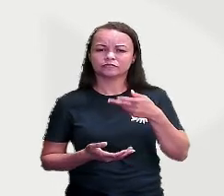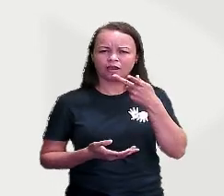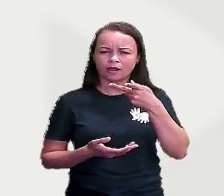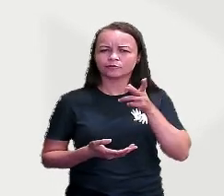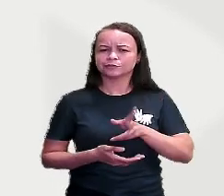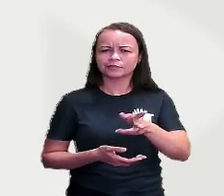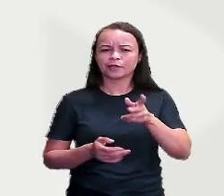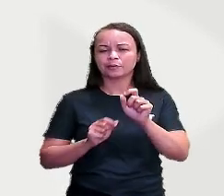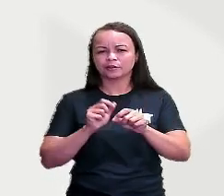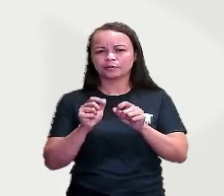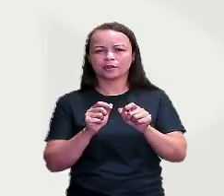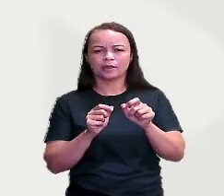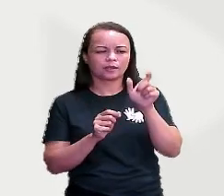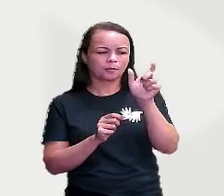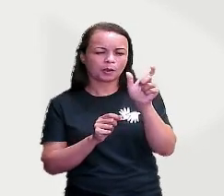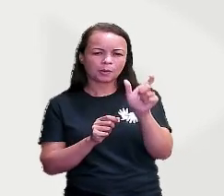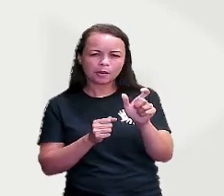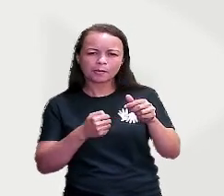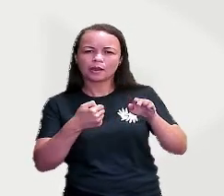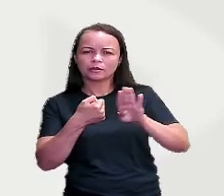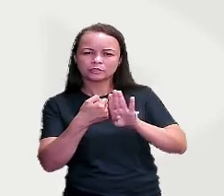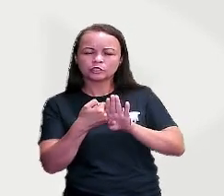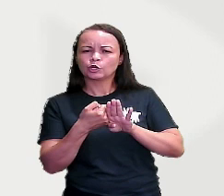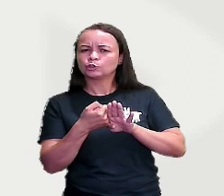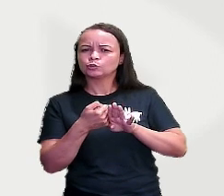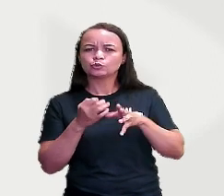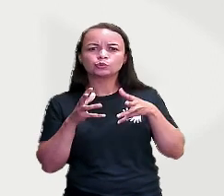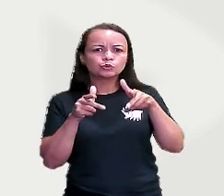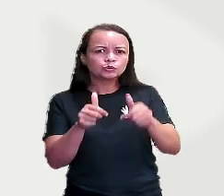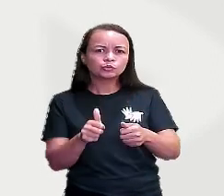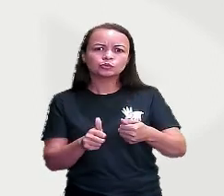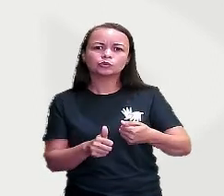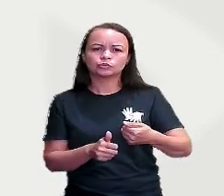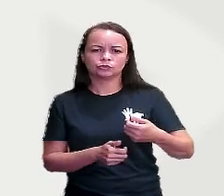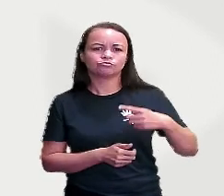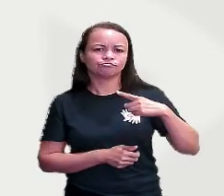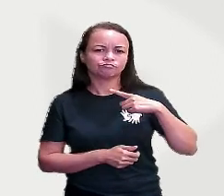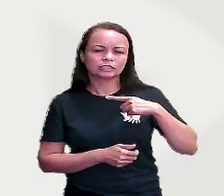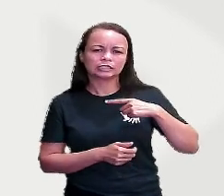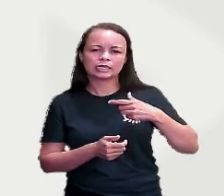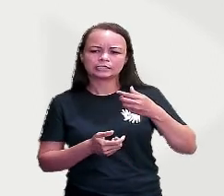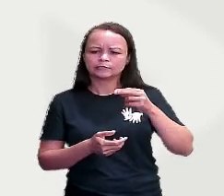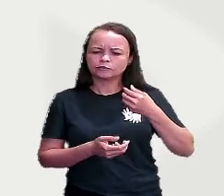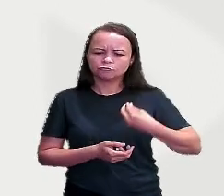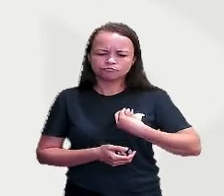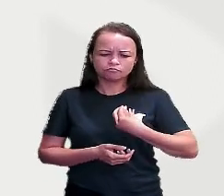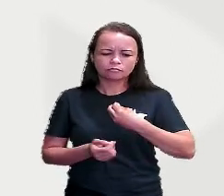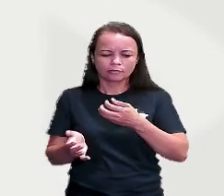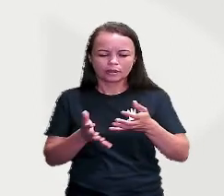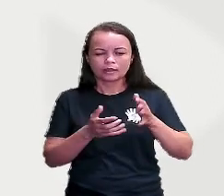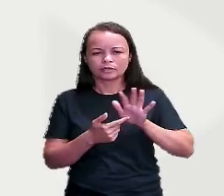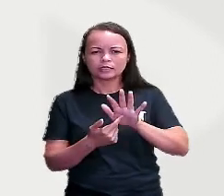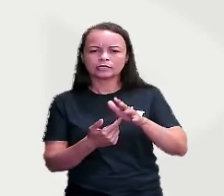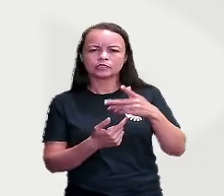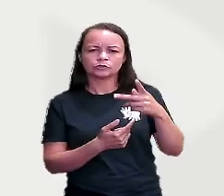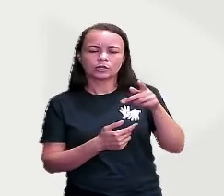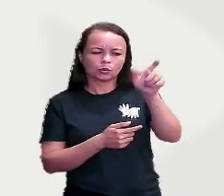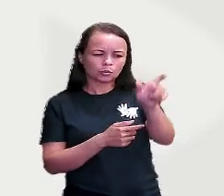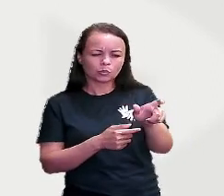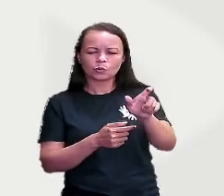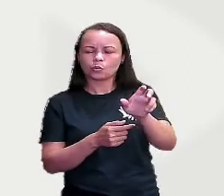palavrinhas que servem para nomear tudo o que existe. Então, tudo o que eu olho e eu sei que tem um nome, então essa palavrinha que vai